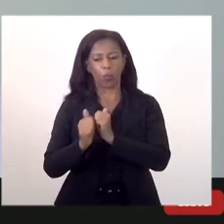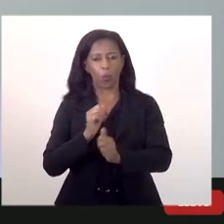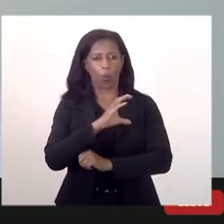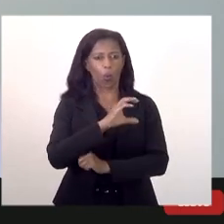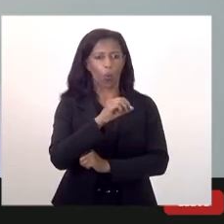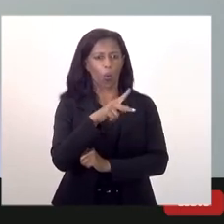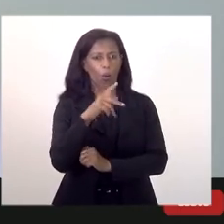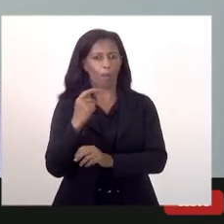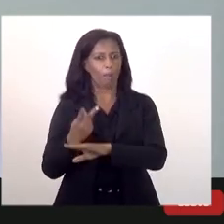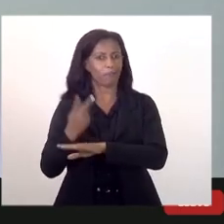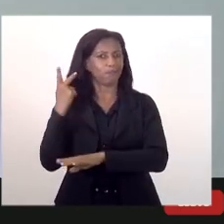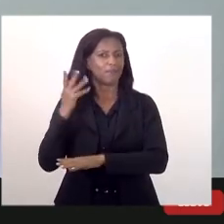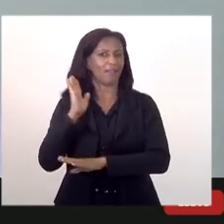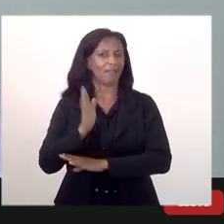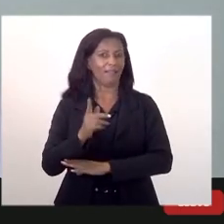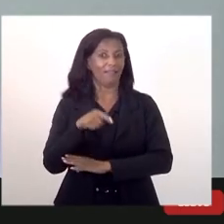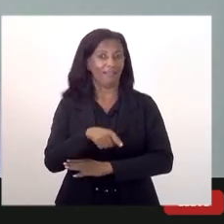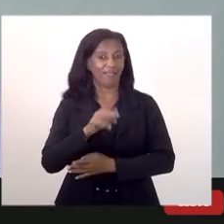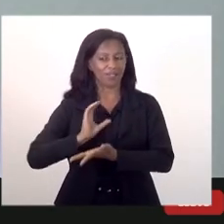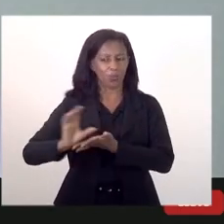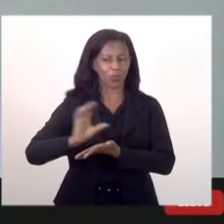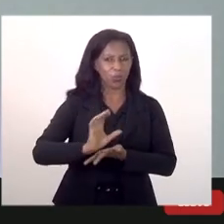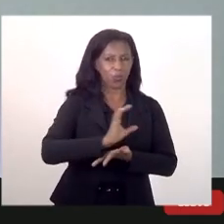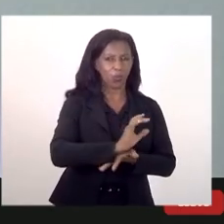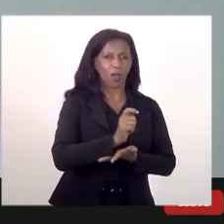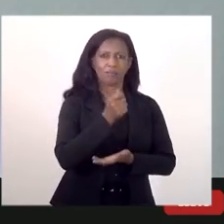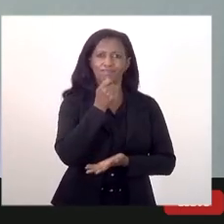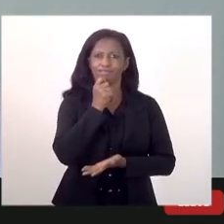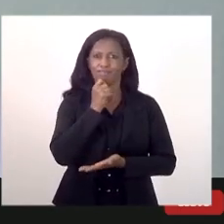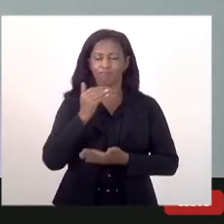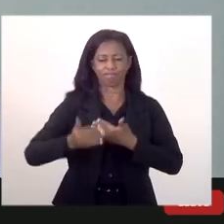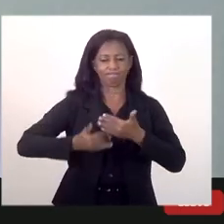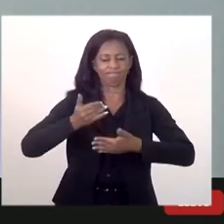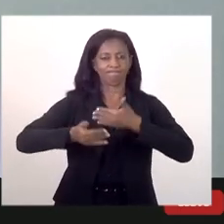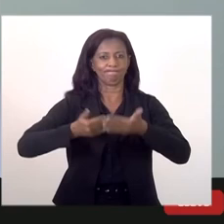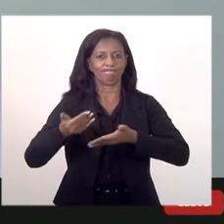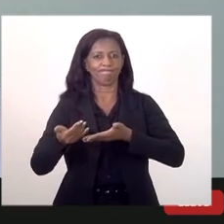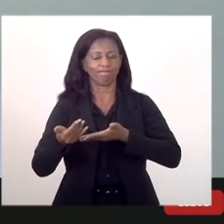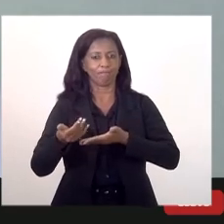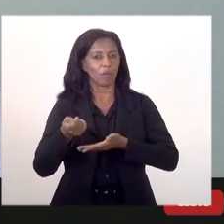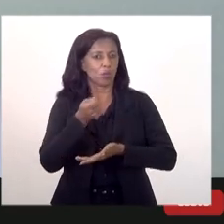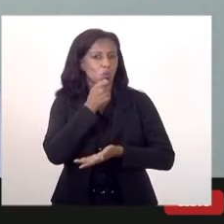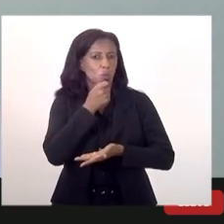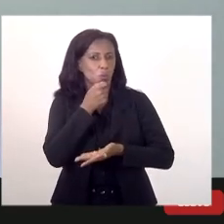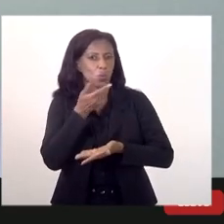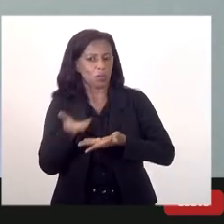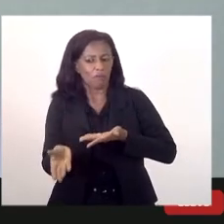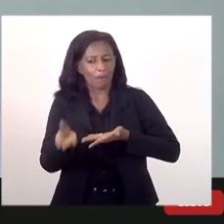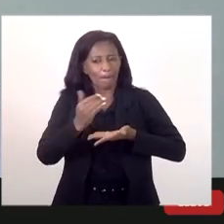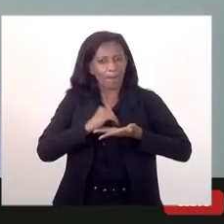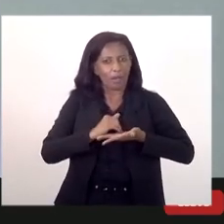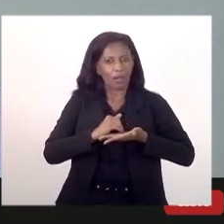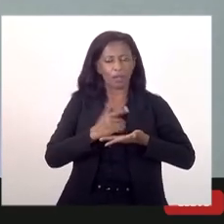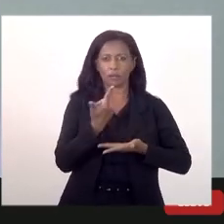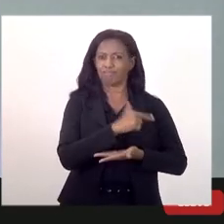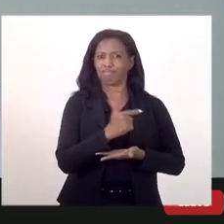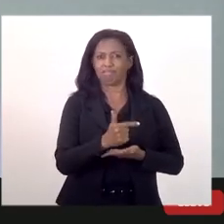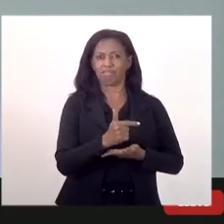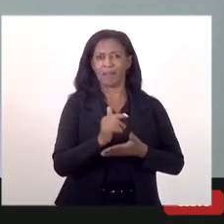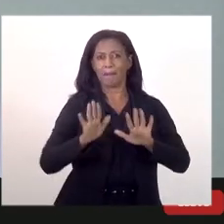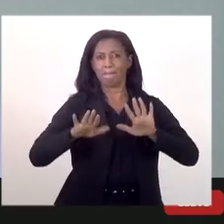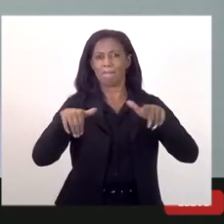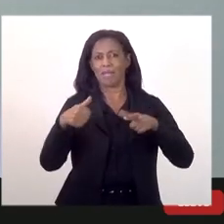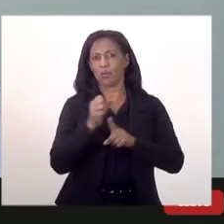gente vê que esses investimentos não geraram retorno do ponto de vista de crescimento econômico ou de bem-estar